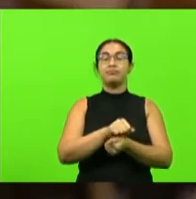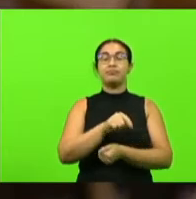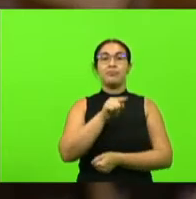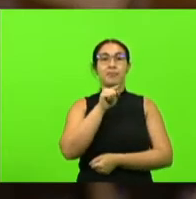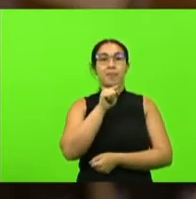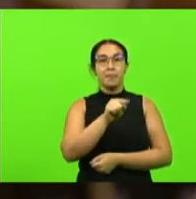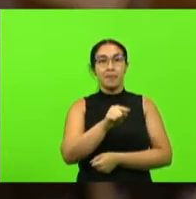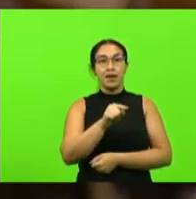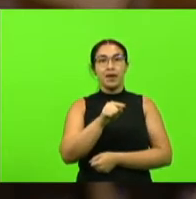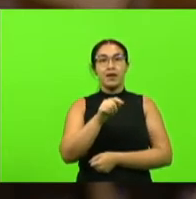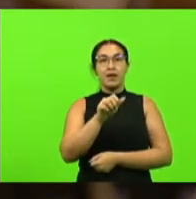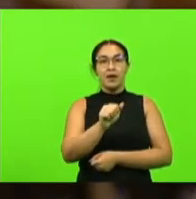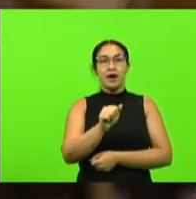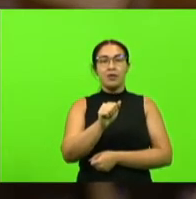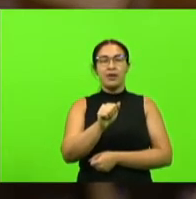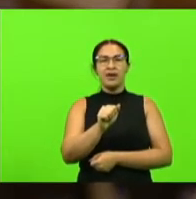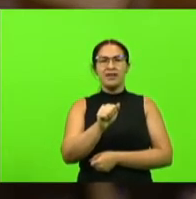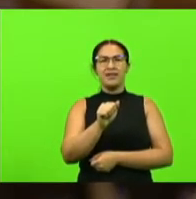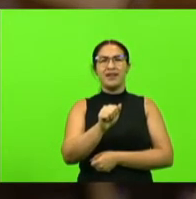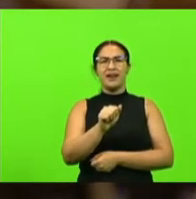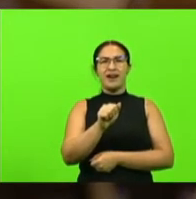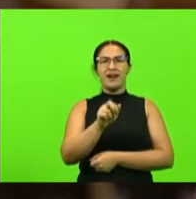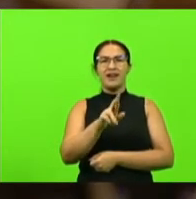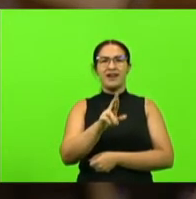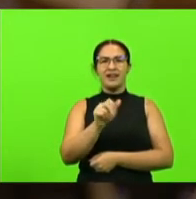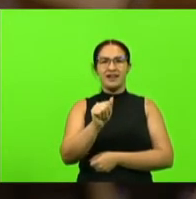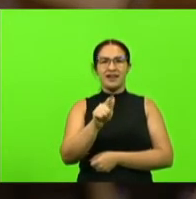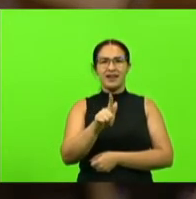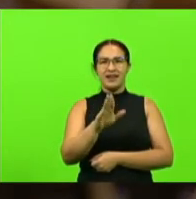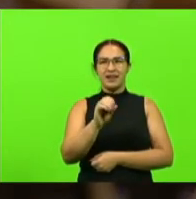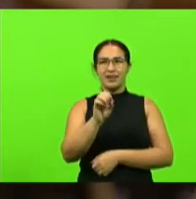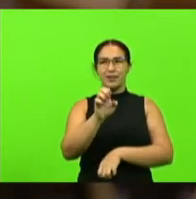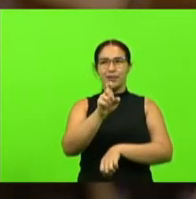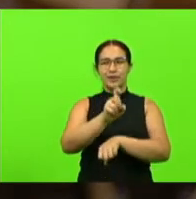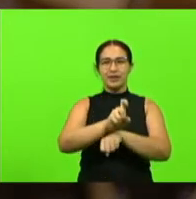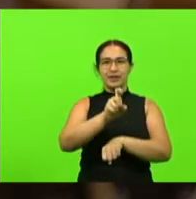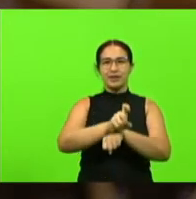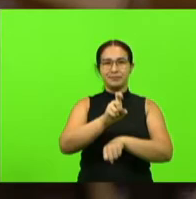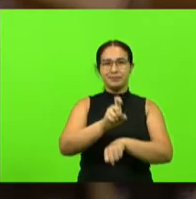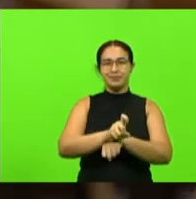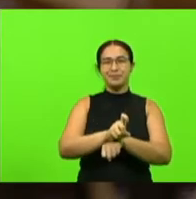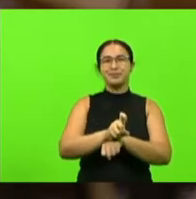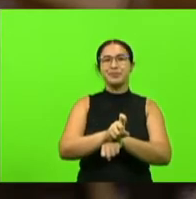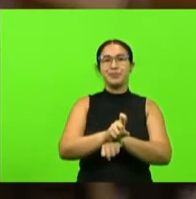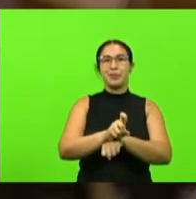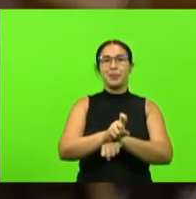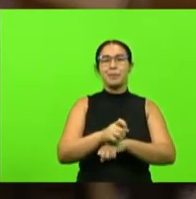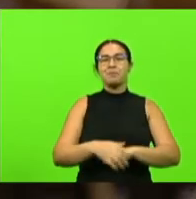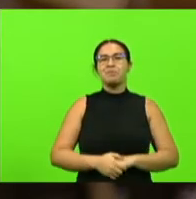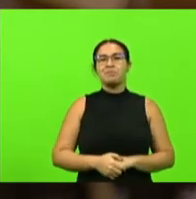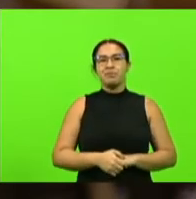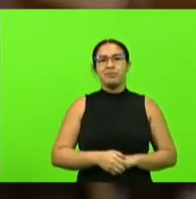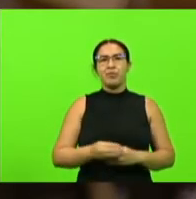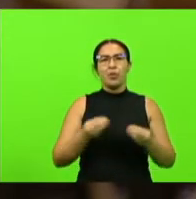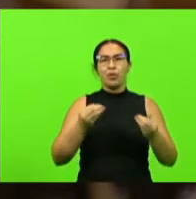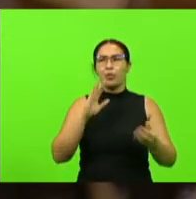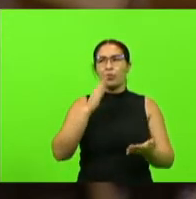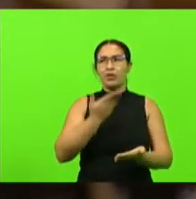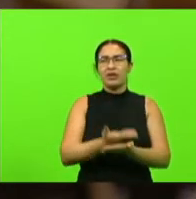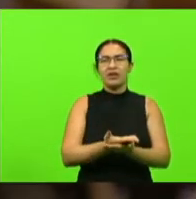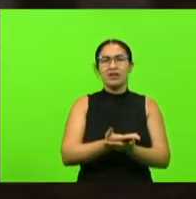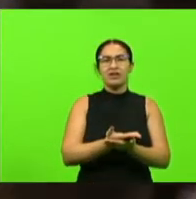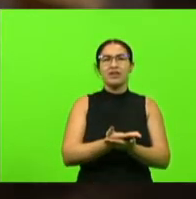um centro de tratamento de animais silvestres é inacreditável como